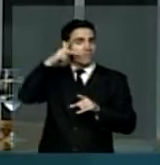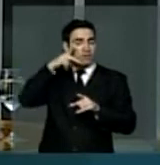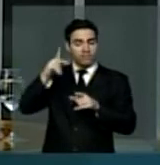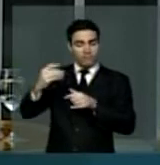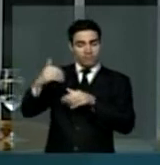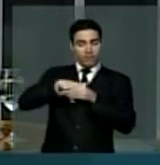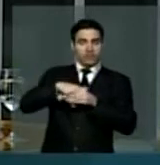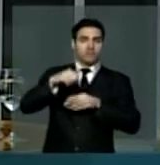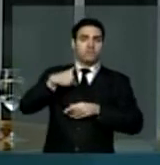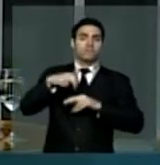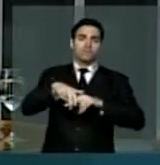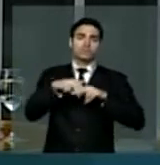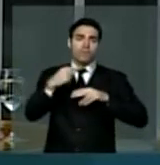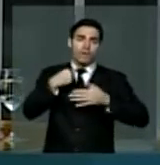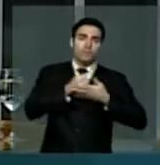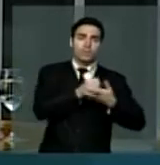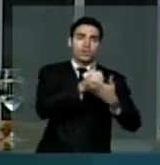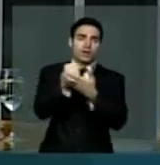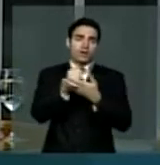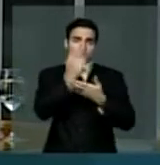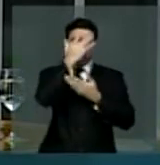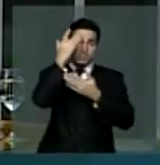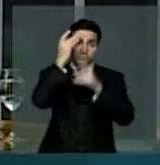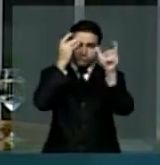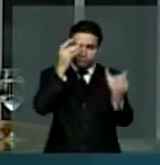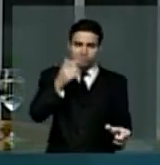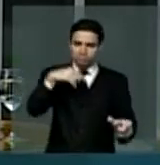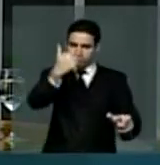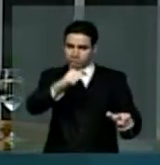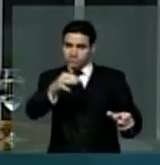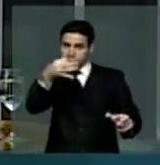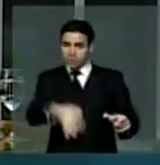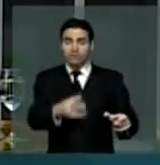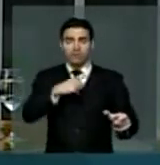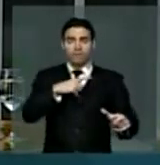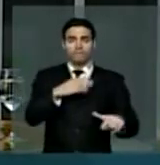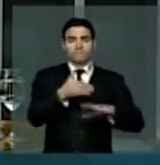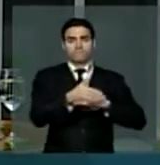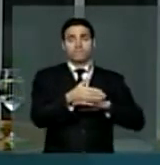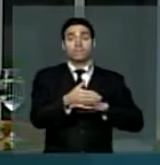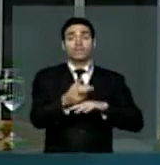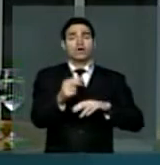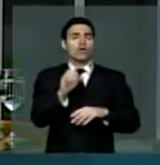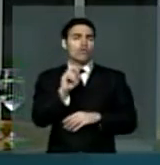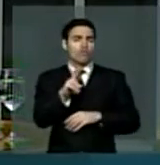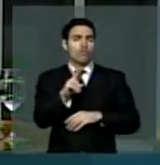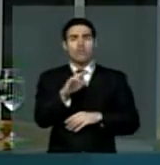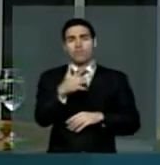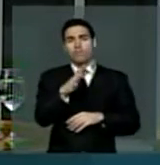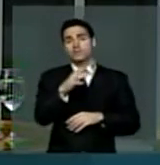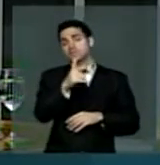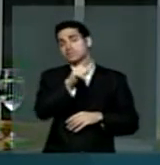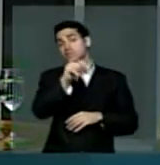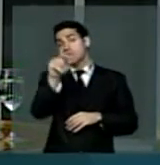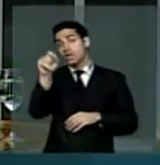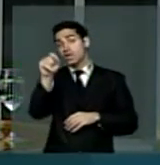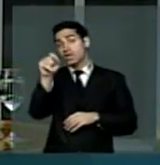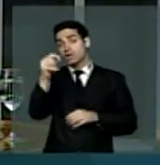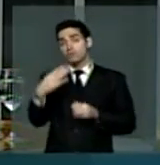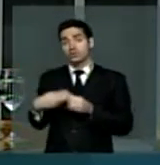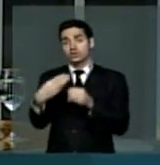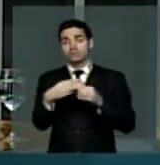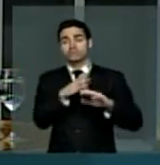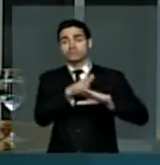Estarei em aproximadamente 100 municípios, pedindo votos para nossas